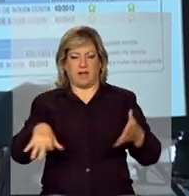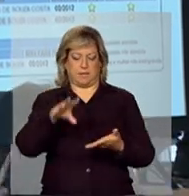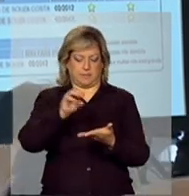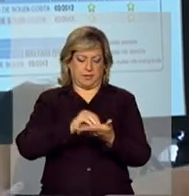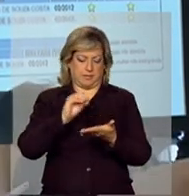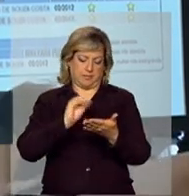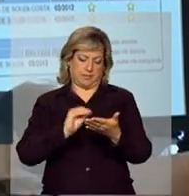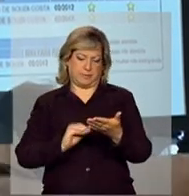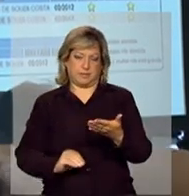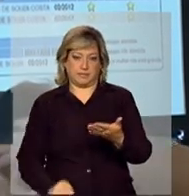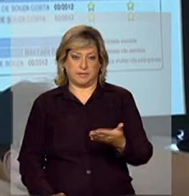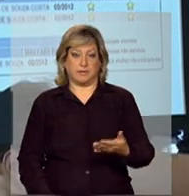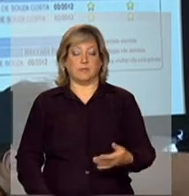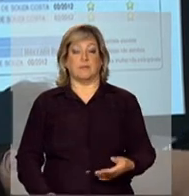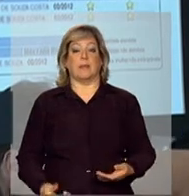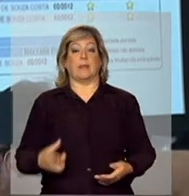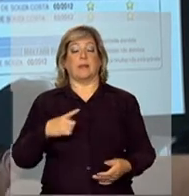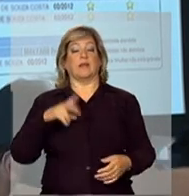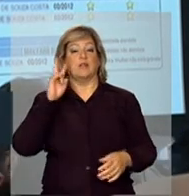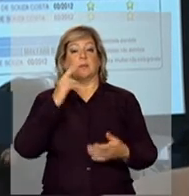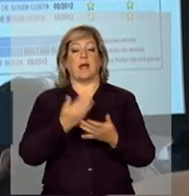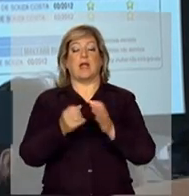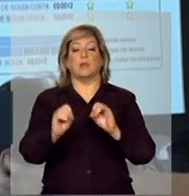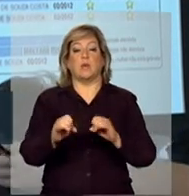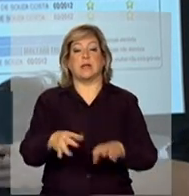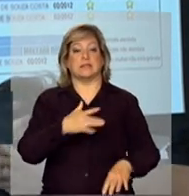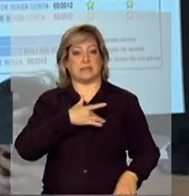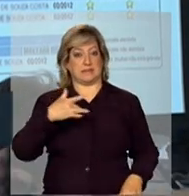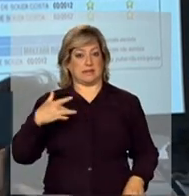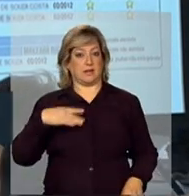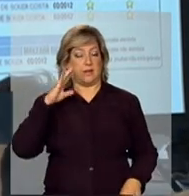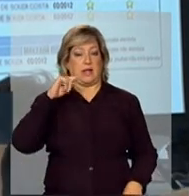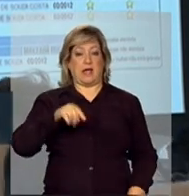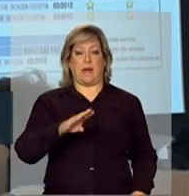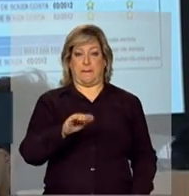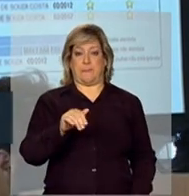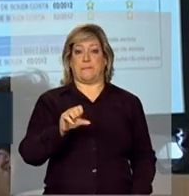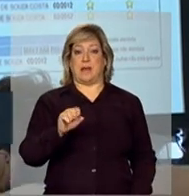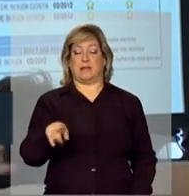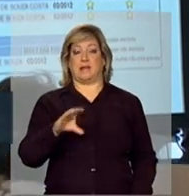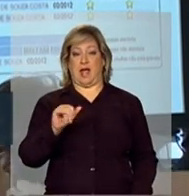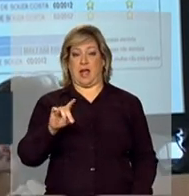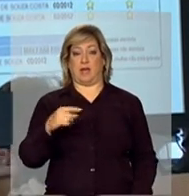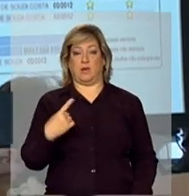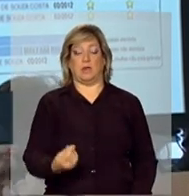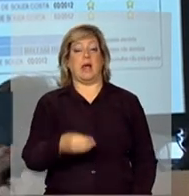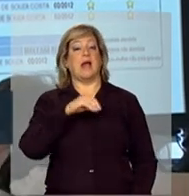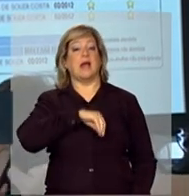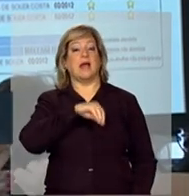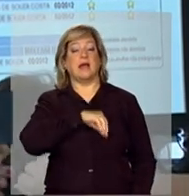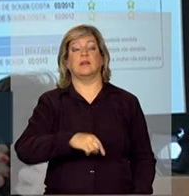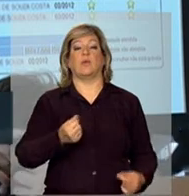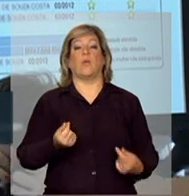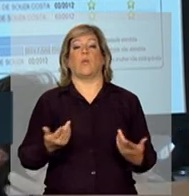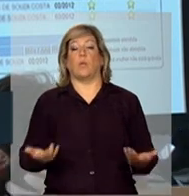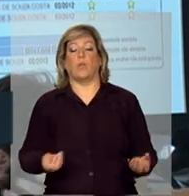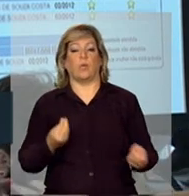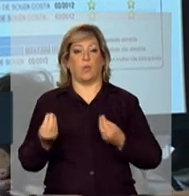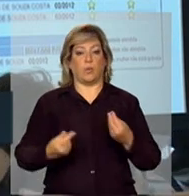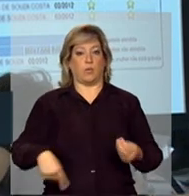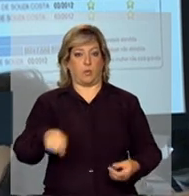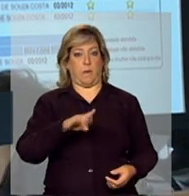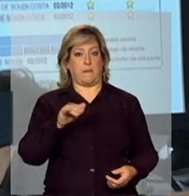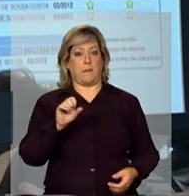Então, nós temos todas as informações de educação e saúde que já são base do Cadastro Único, renda, educação e saúde são a grande base